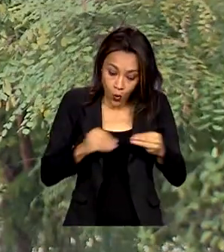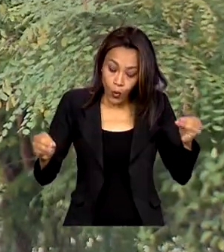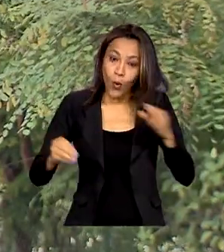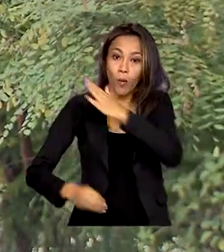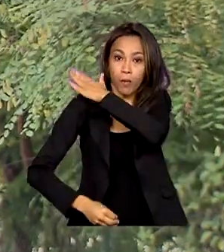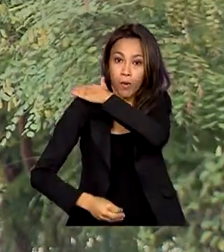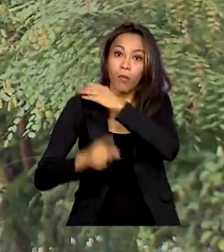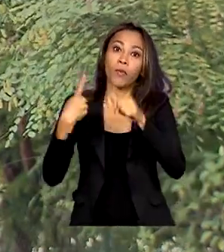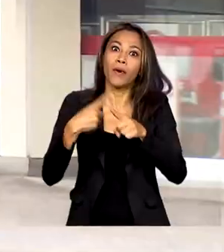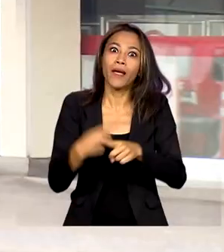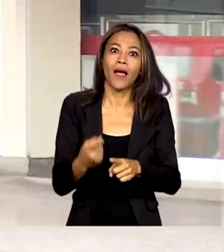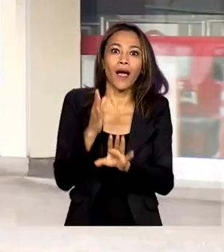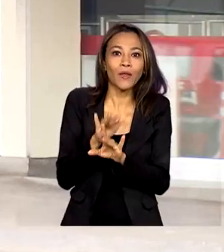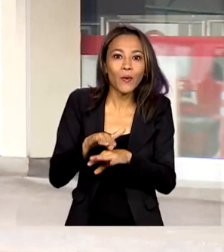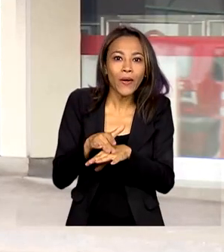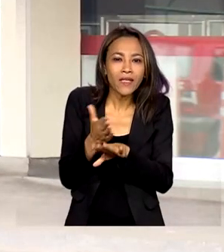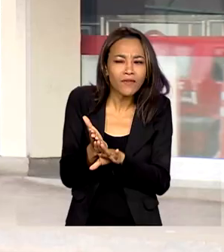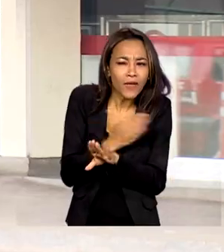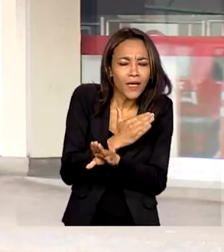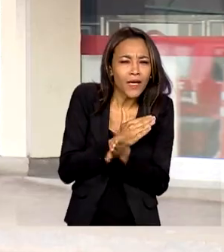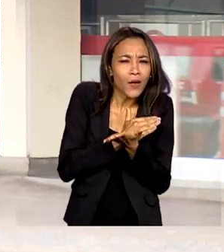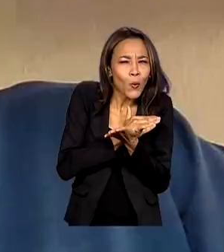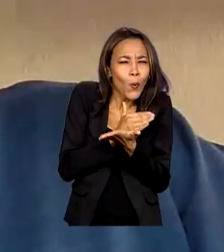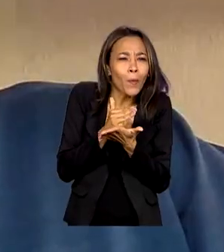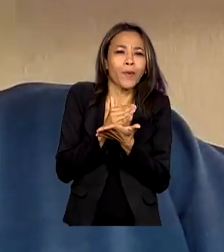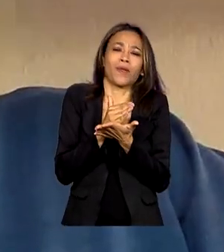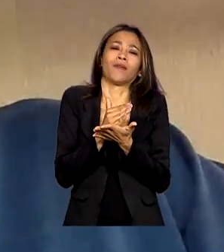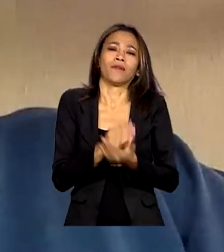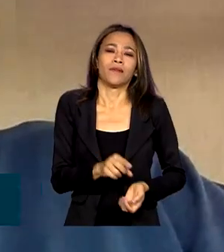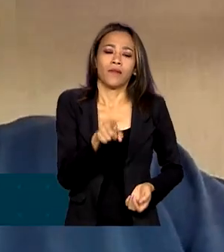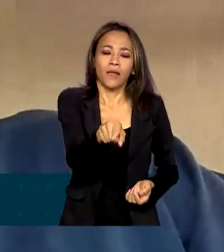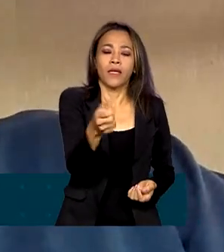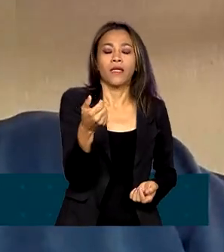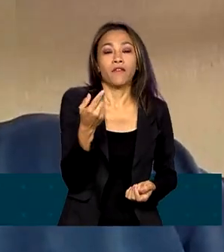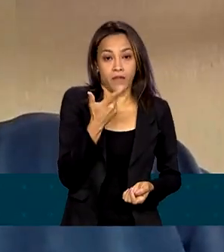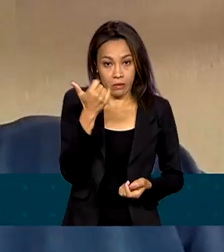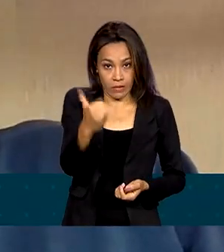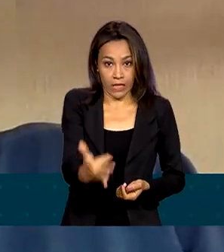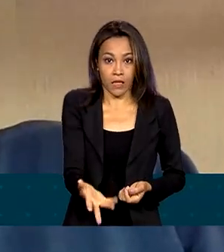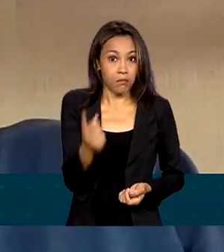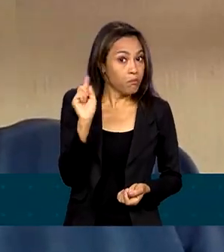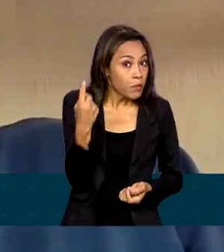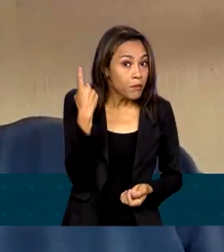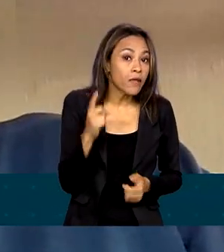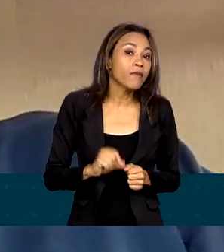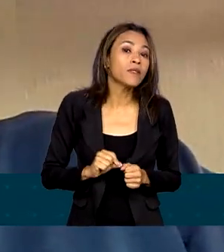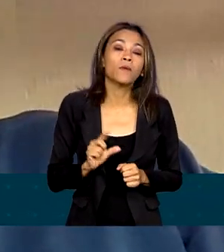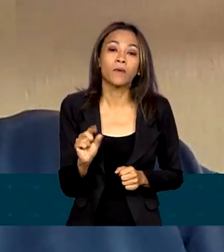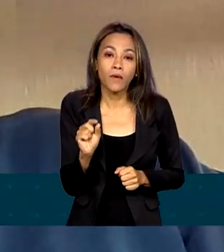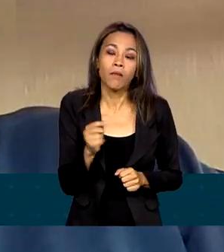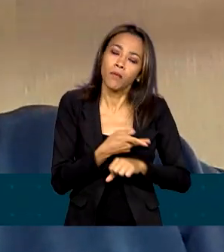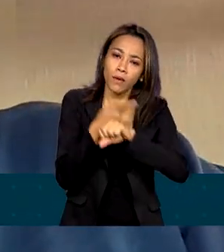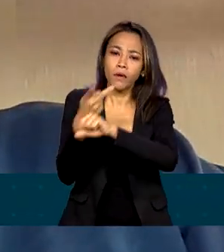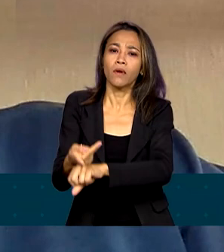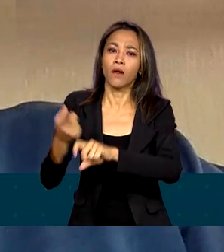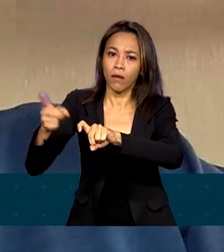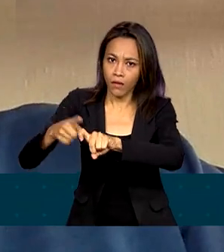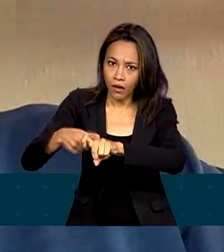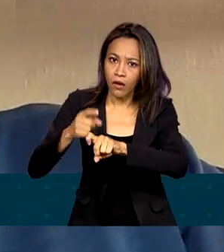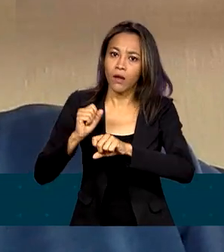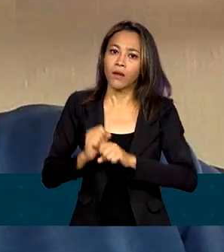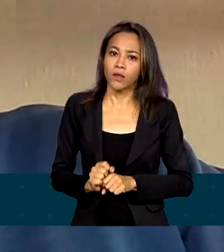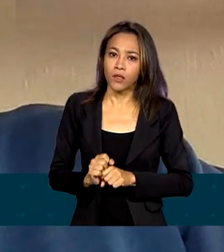doença foi diagnosticada logo no início. A primeira coisa a fazer é procurar um especialista e